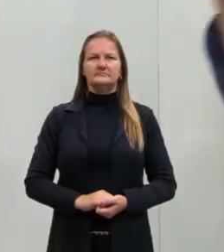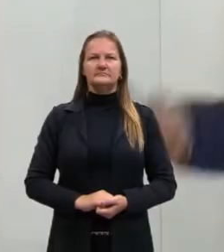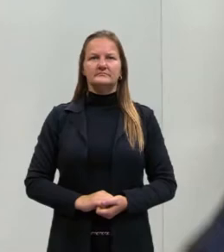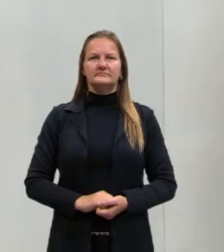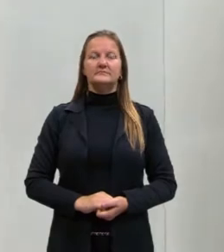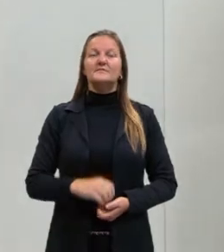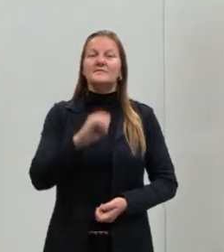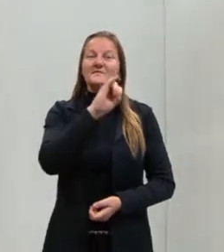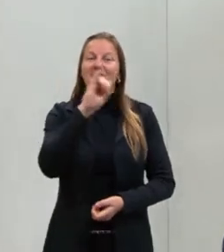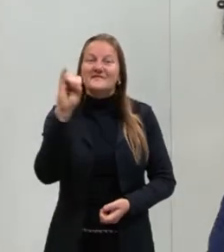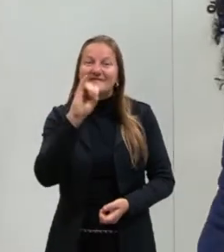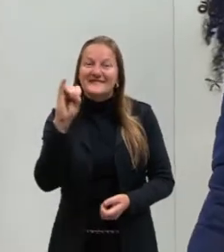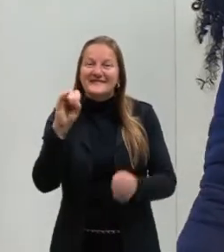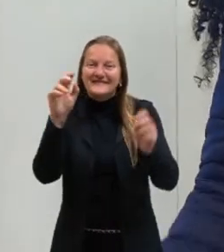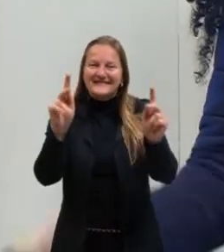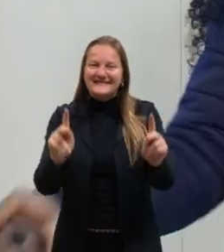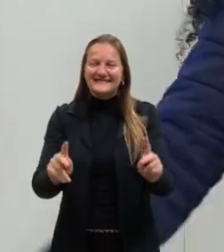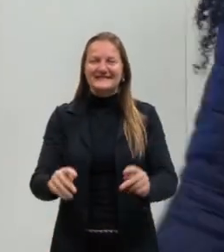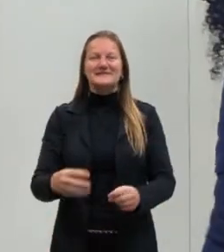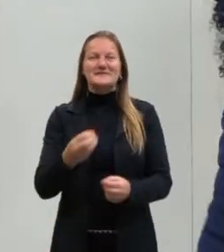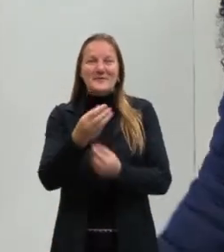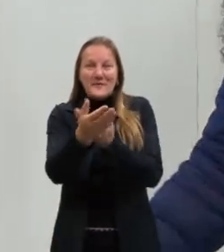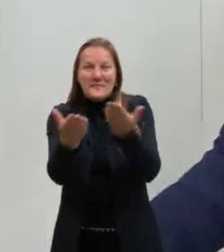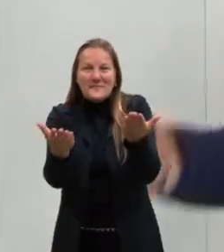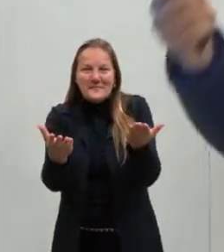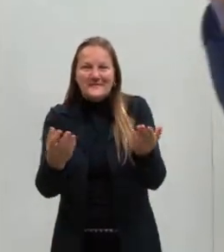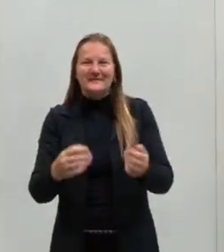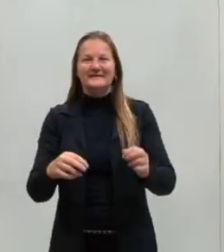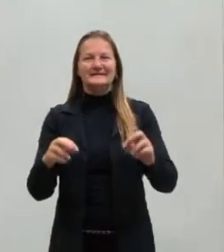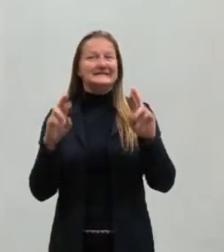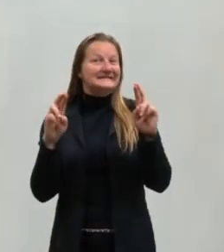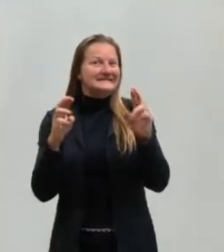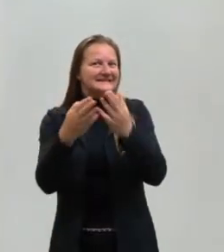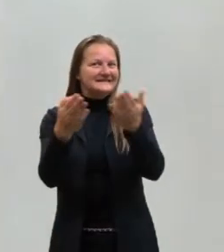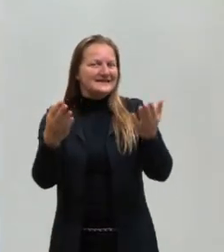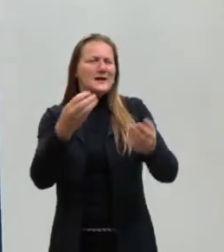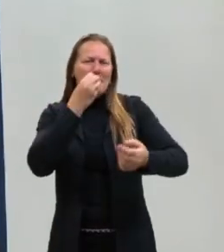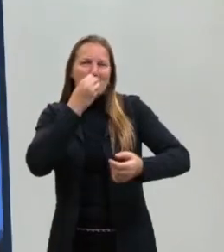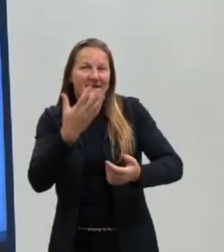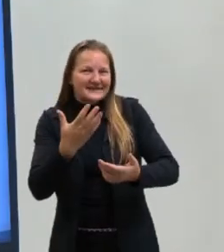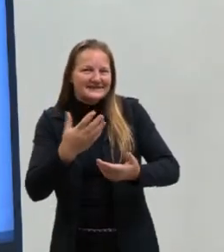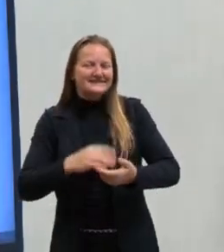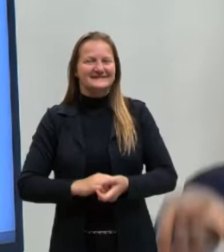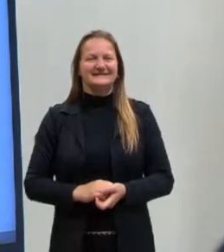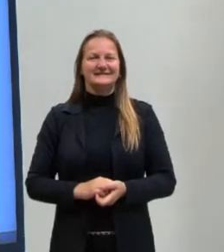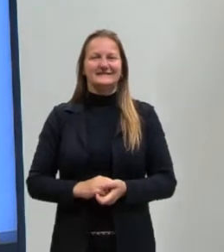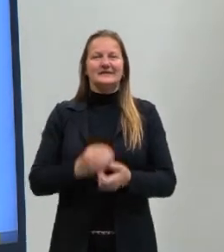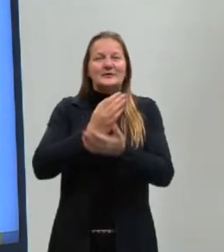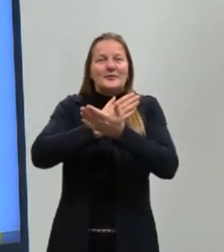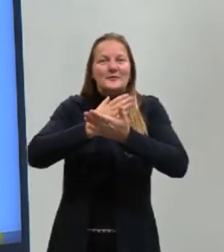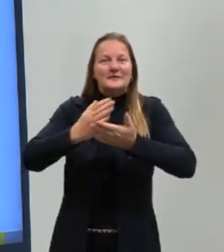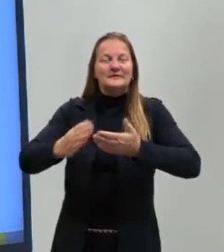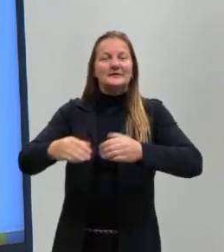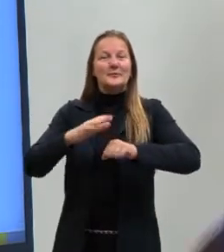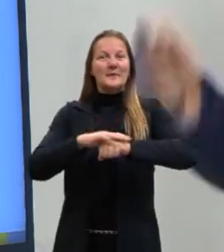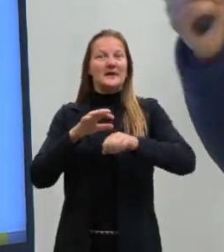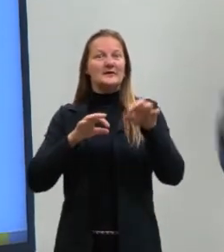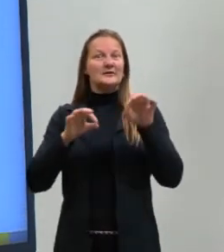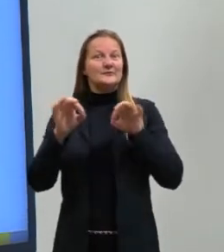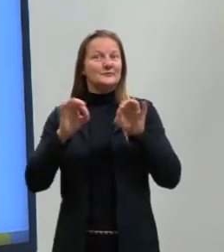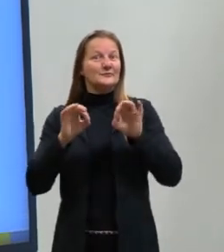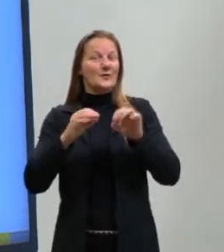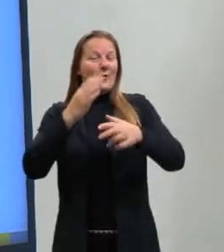Oi, oi pessoal, como estão? Espero que estejam todos e todas bem. Estamos começando mais um programa